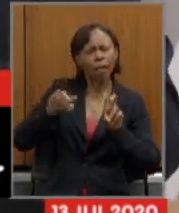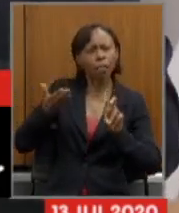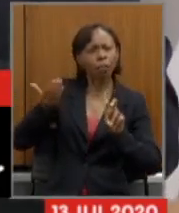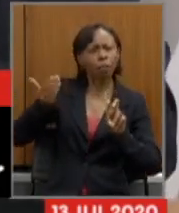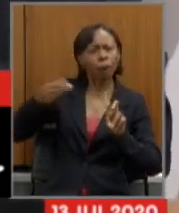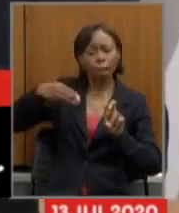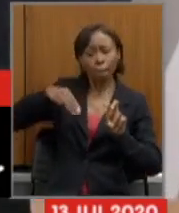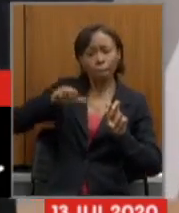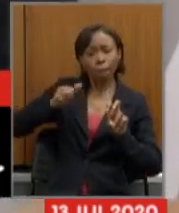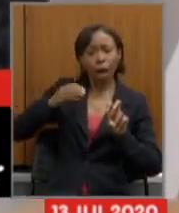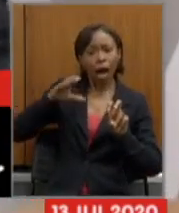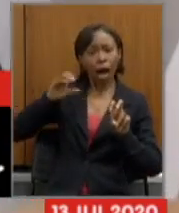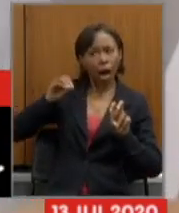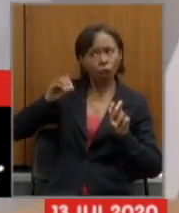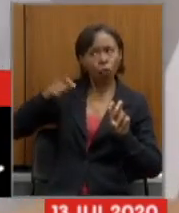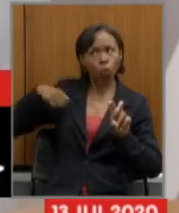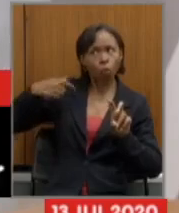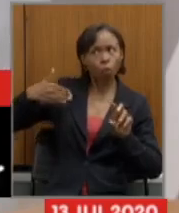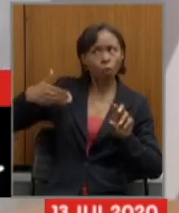e nunca